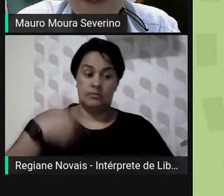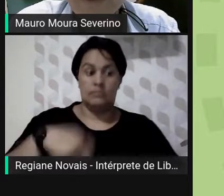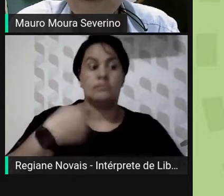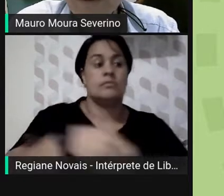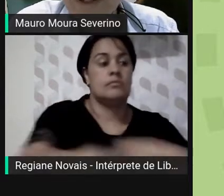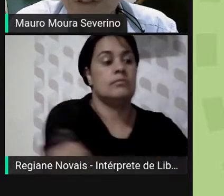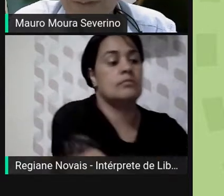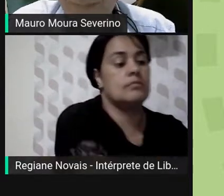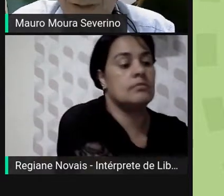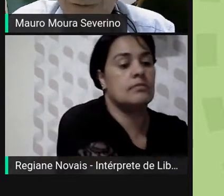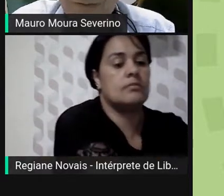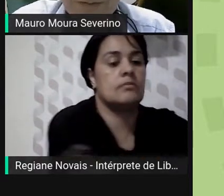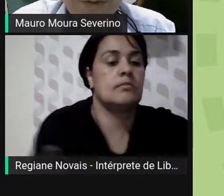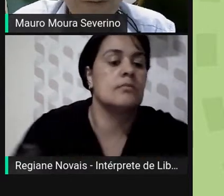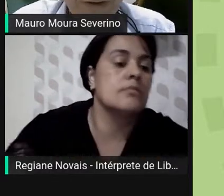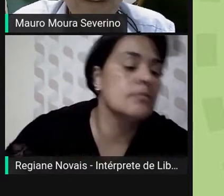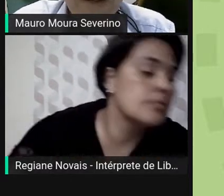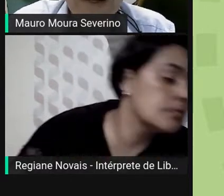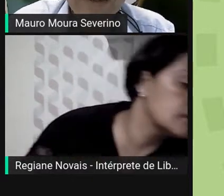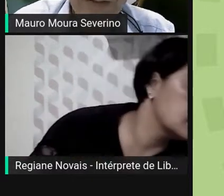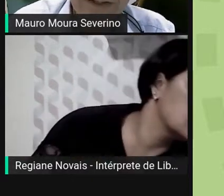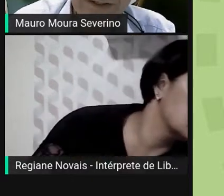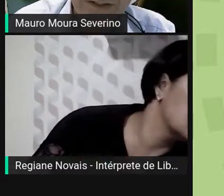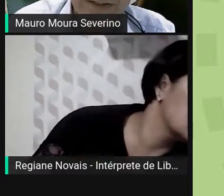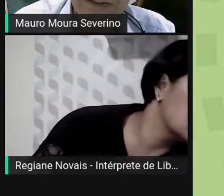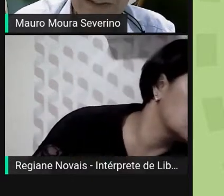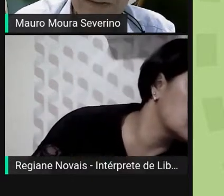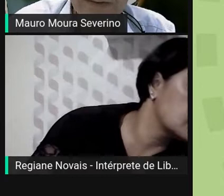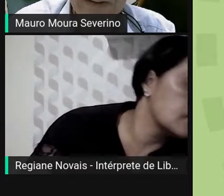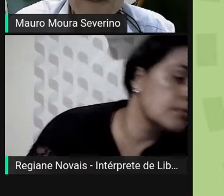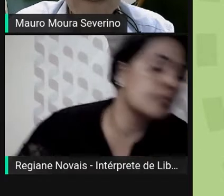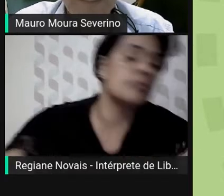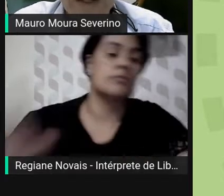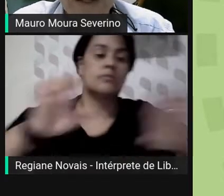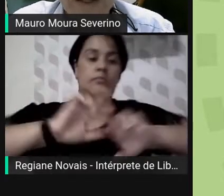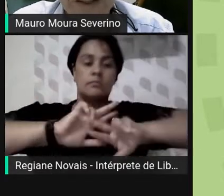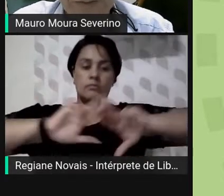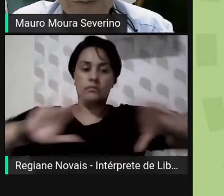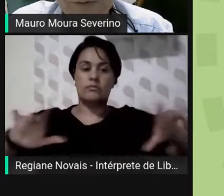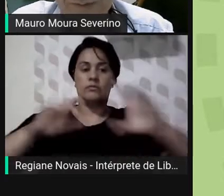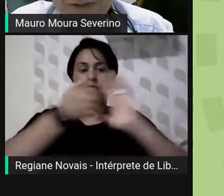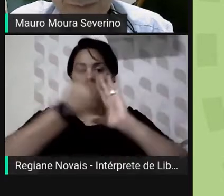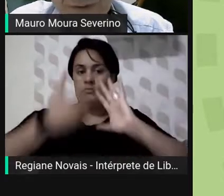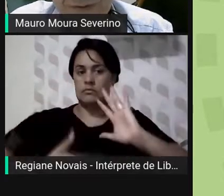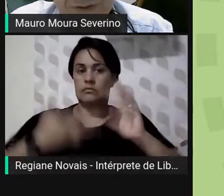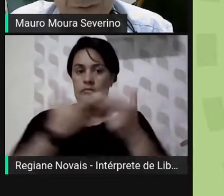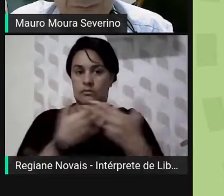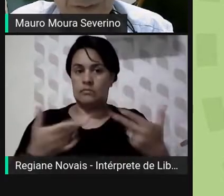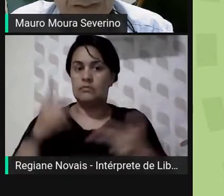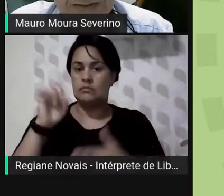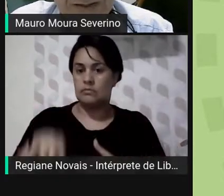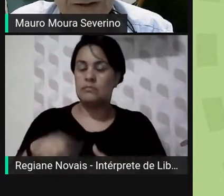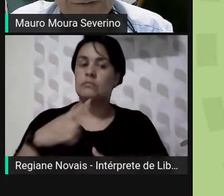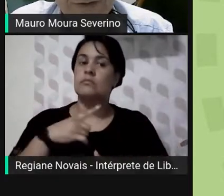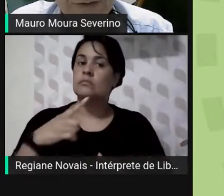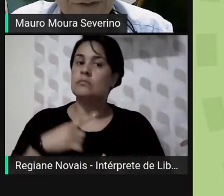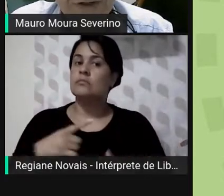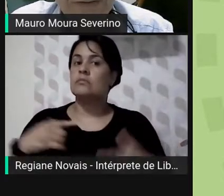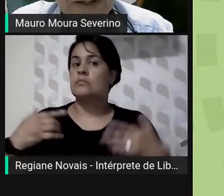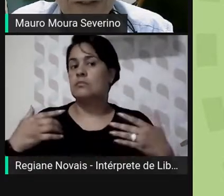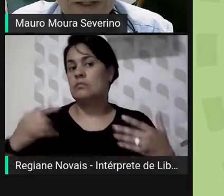sistema de medição de desempenho com diversas características interessantes. Um sistema de medição deve